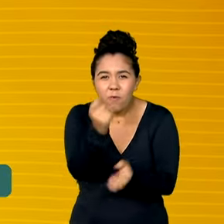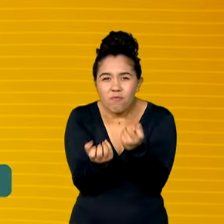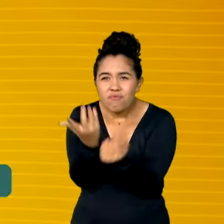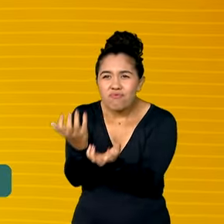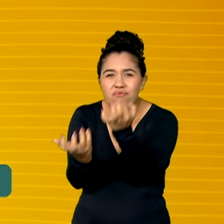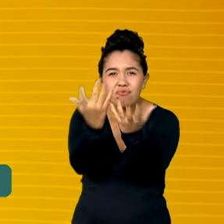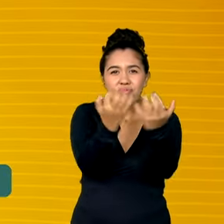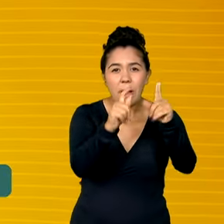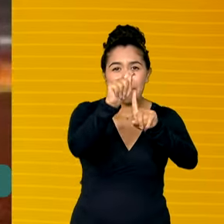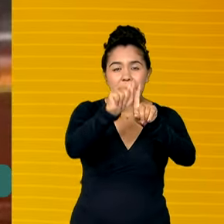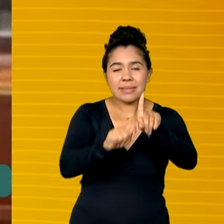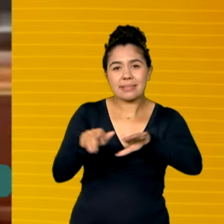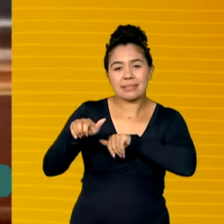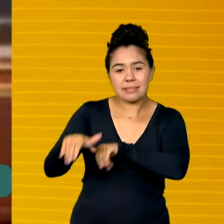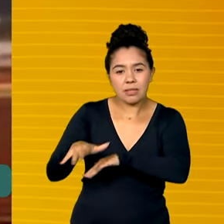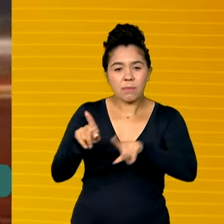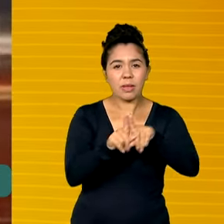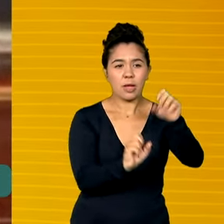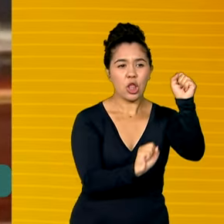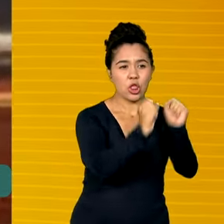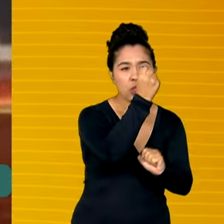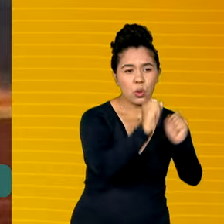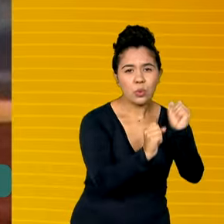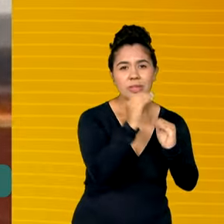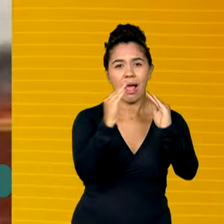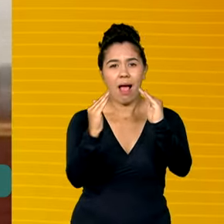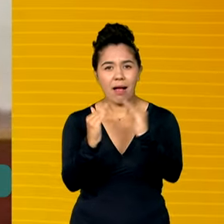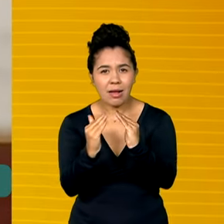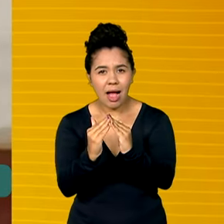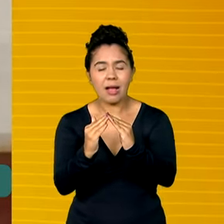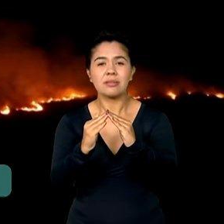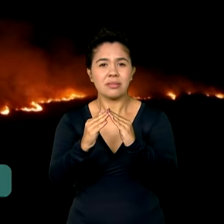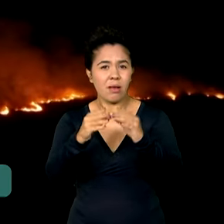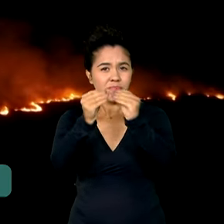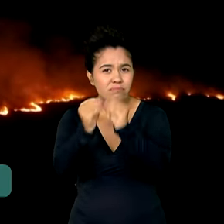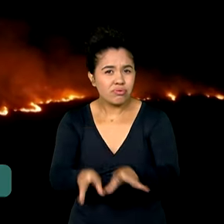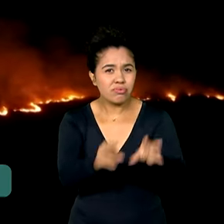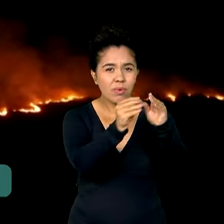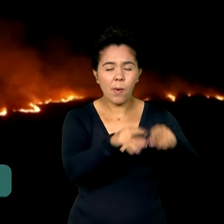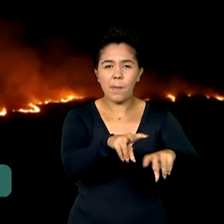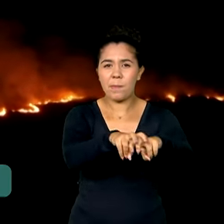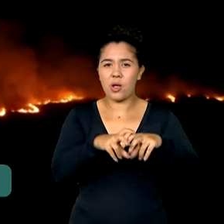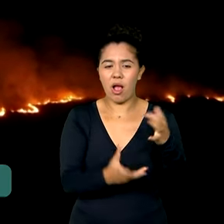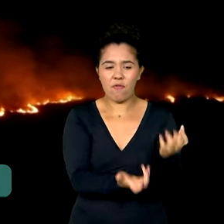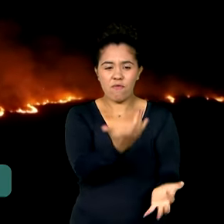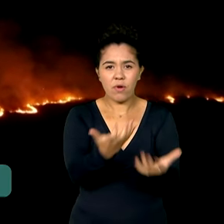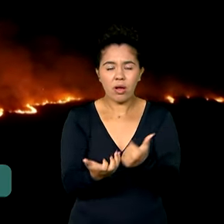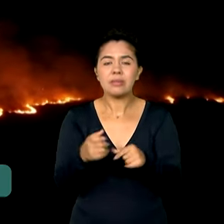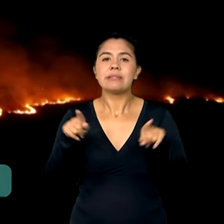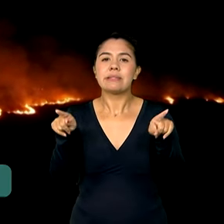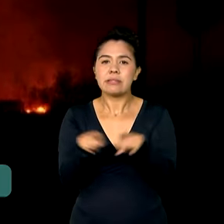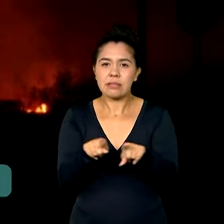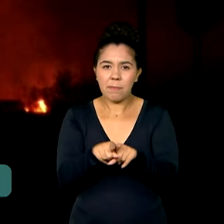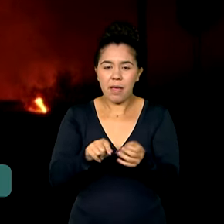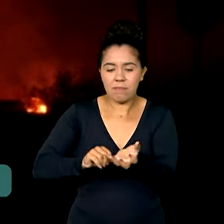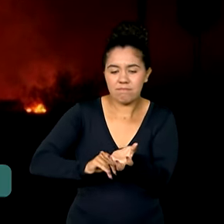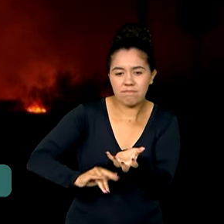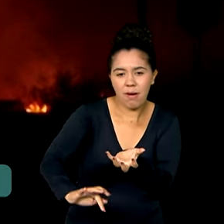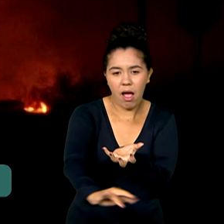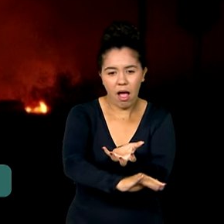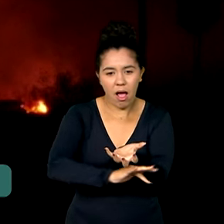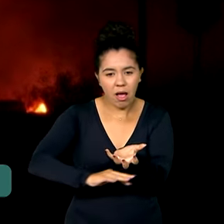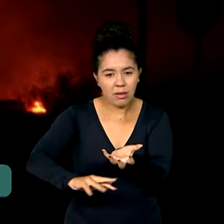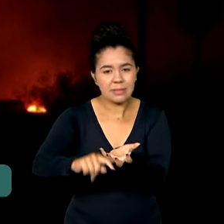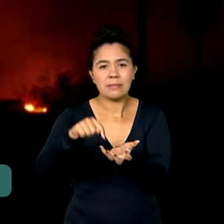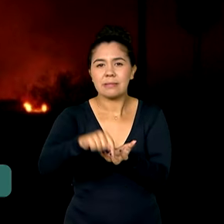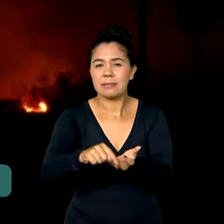Indústrias, as casas e propriedades rurais foram atingidas pelo fogo. O Pantanal também sofre com as queimadas. De